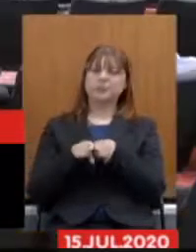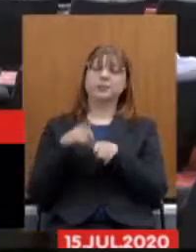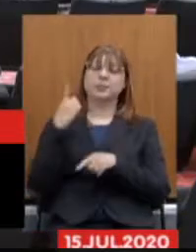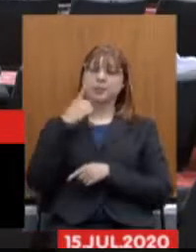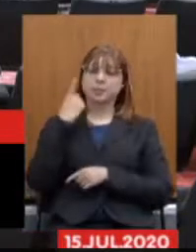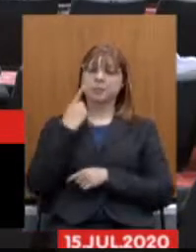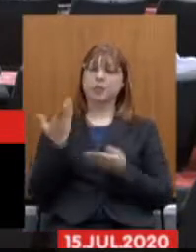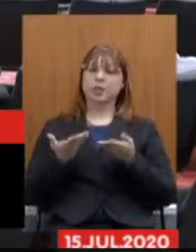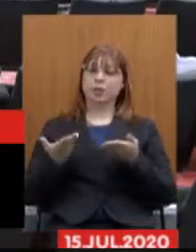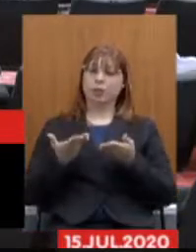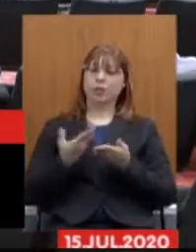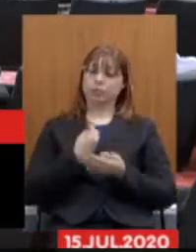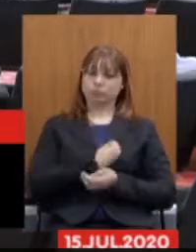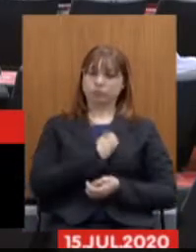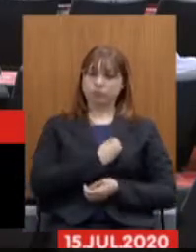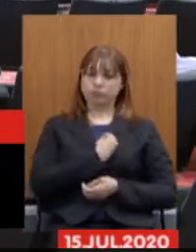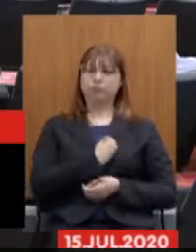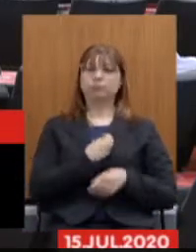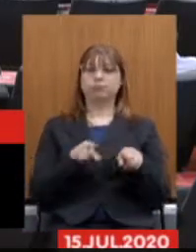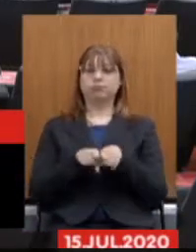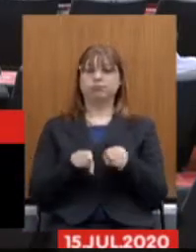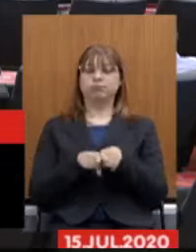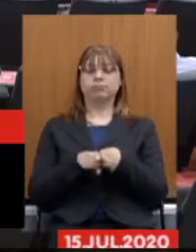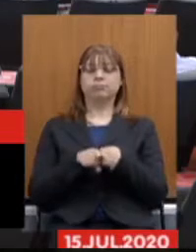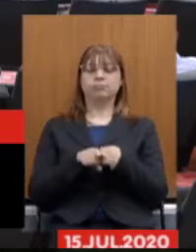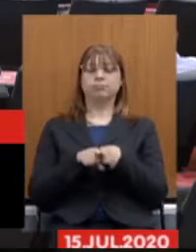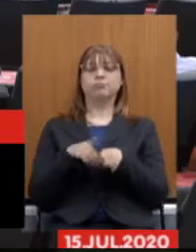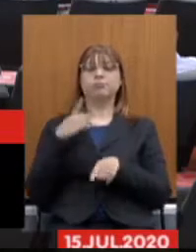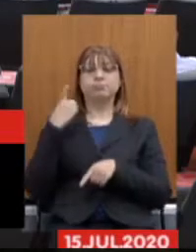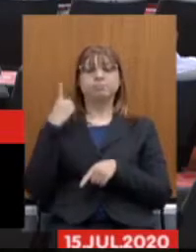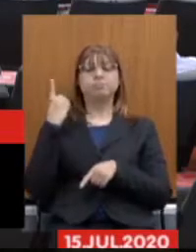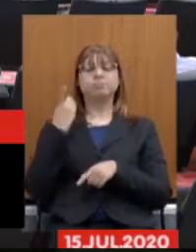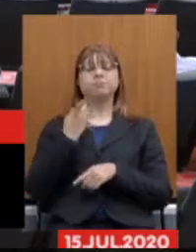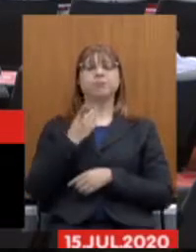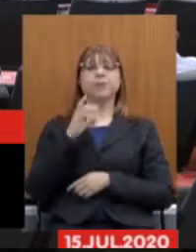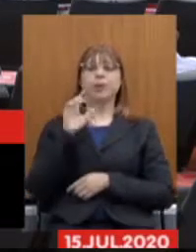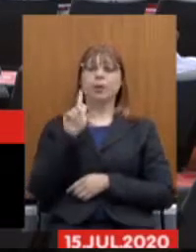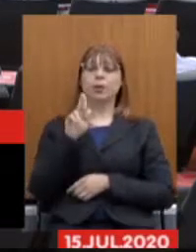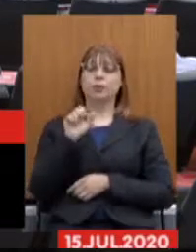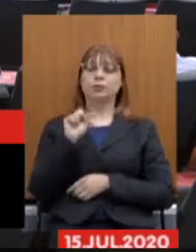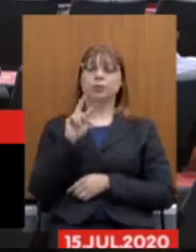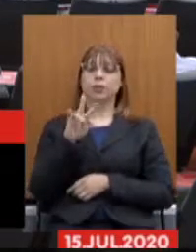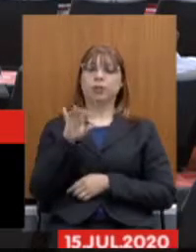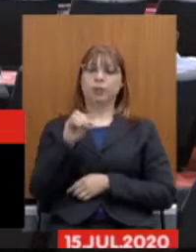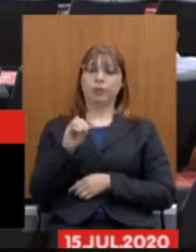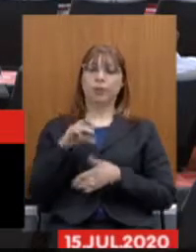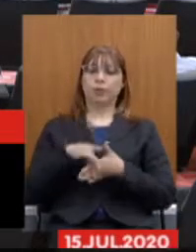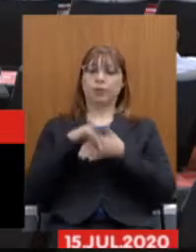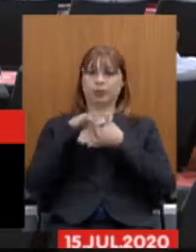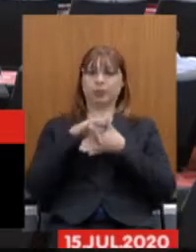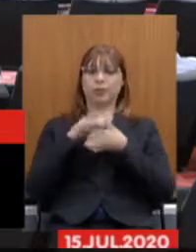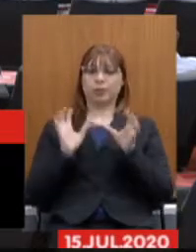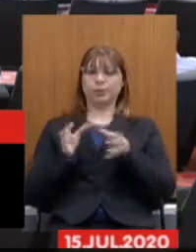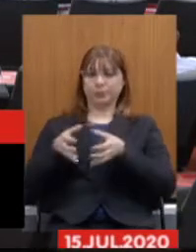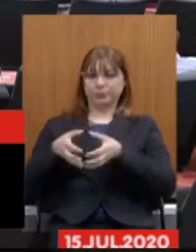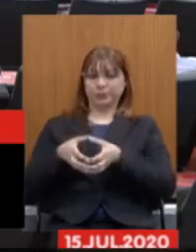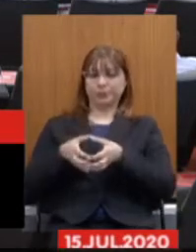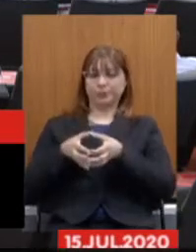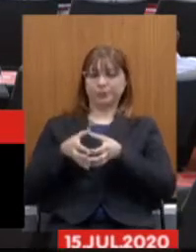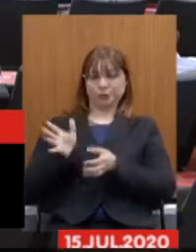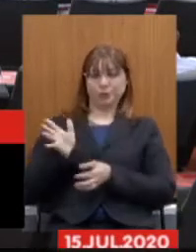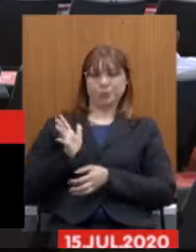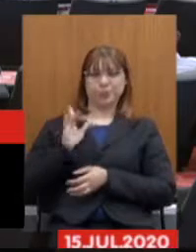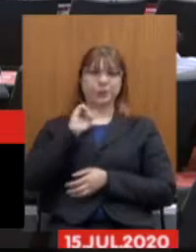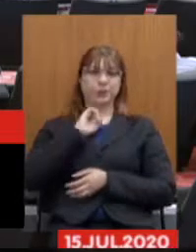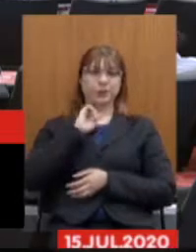deputado Fernando Pacheco, deputado Gustavo Valadares, líder do bloco Sou Minas Gerais, deputado